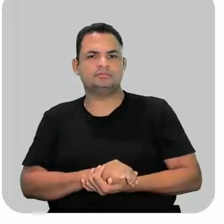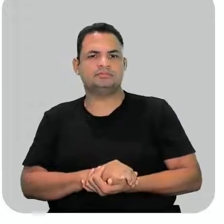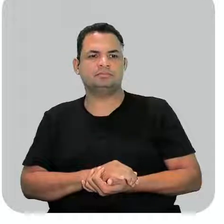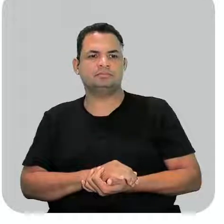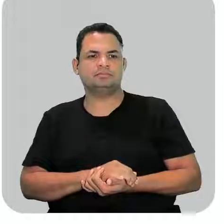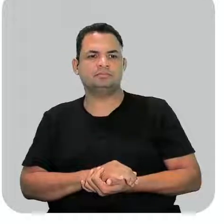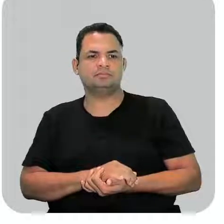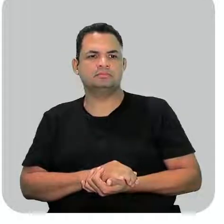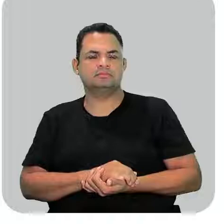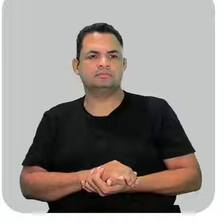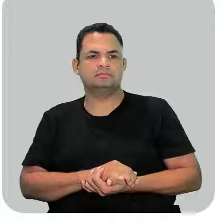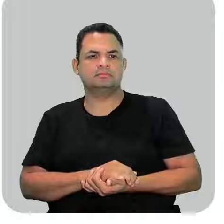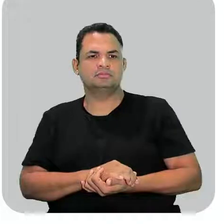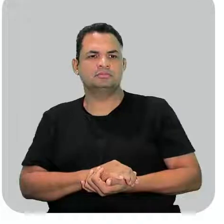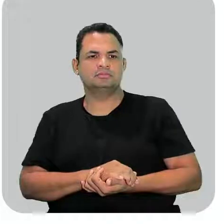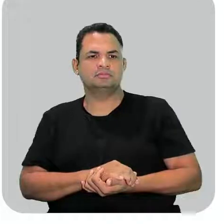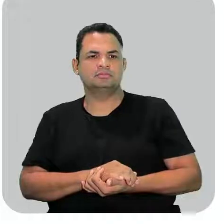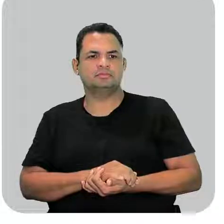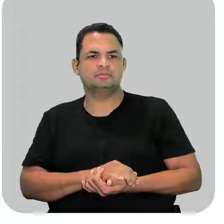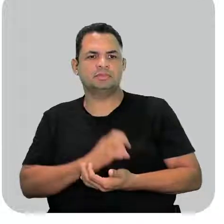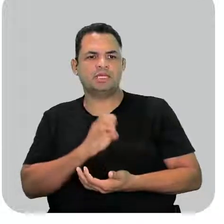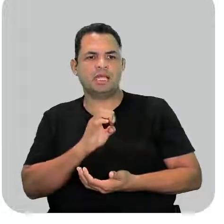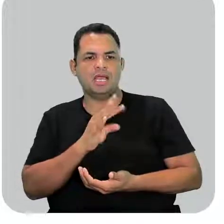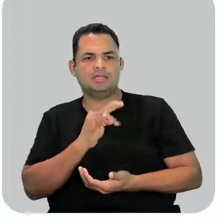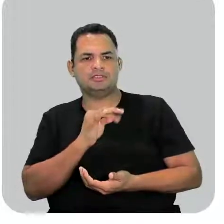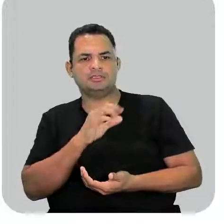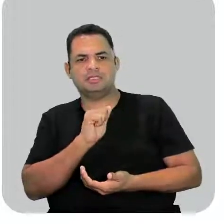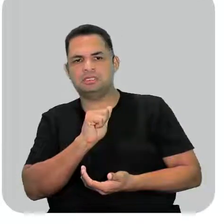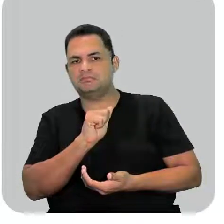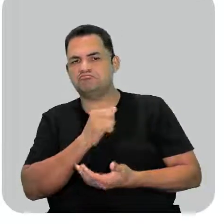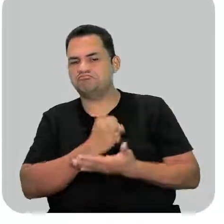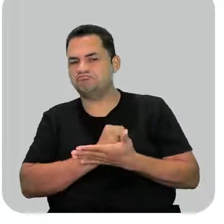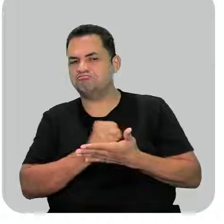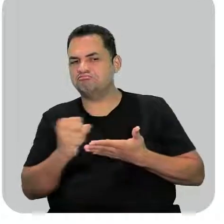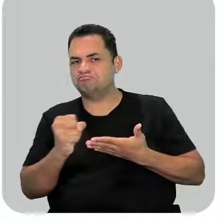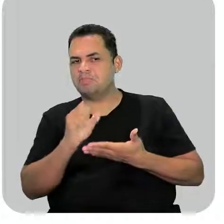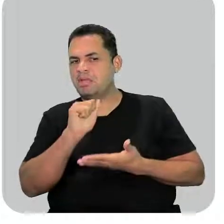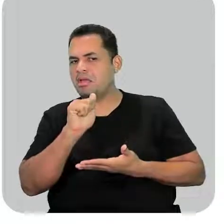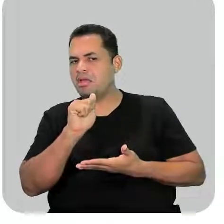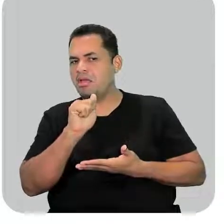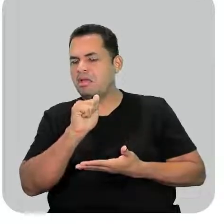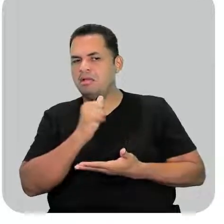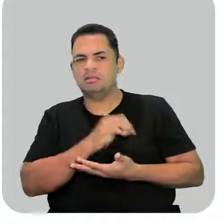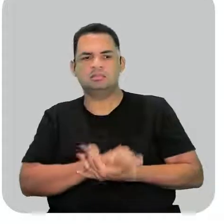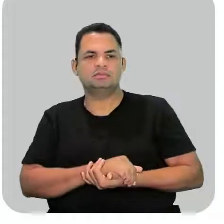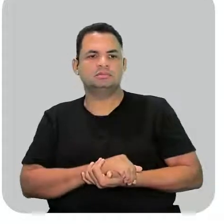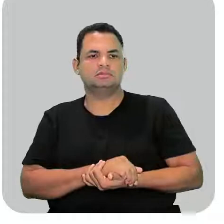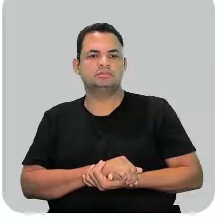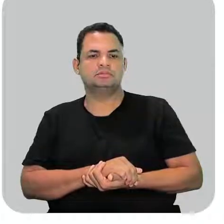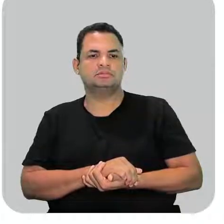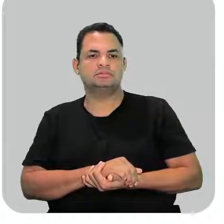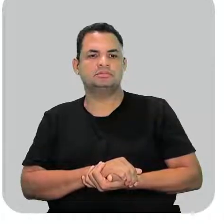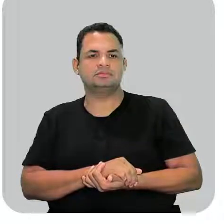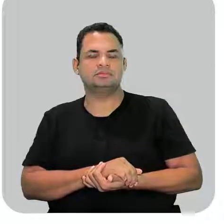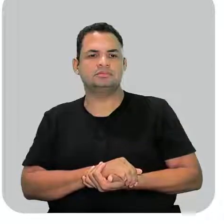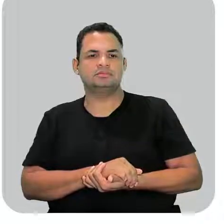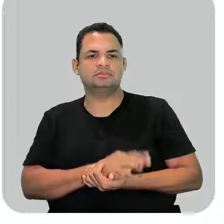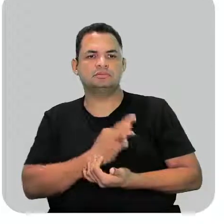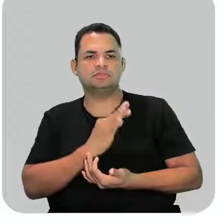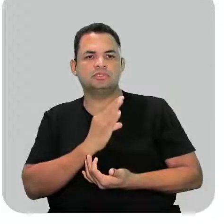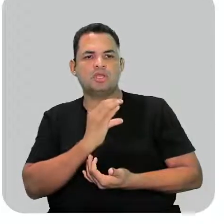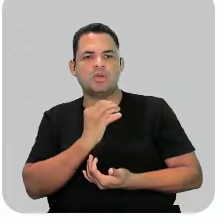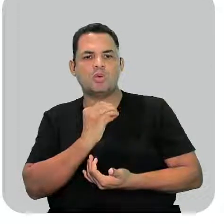a letra A, onde ele tem o éster, já está fora. Vamos ver o que mais? Tio composto. Para ter um tio